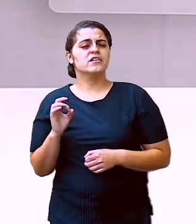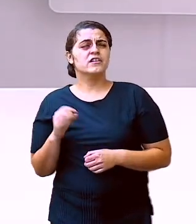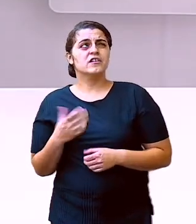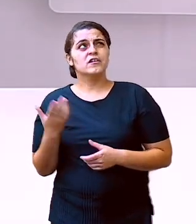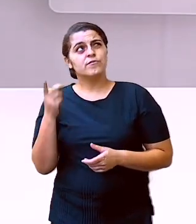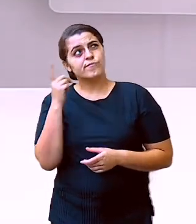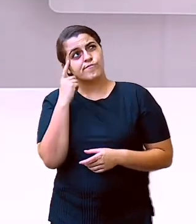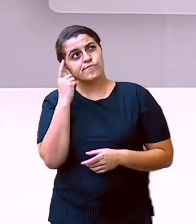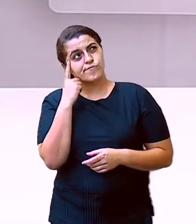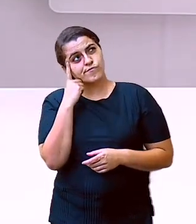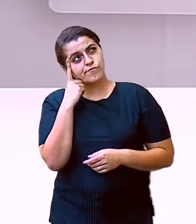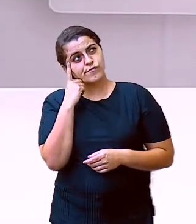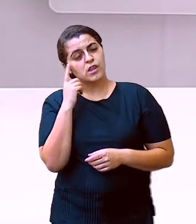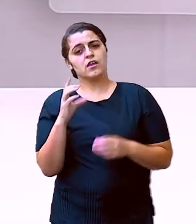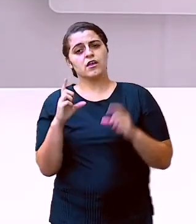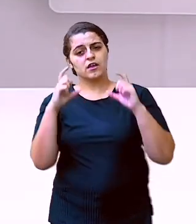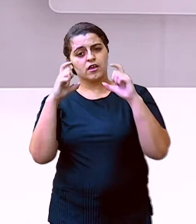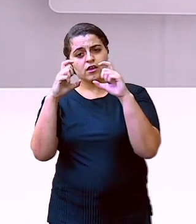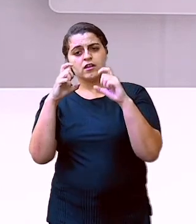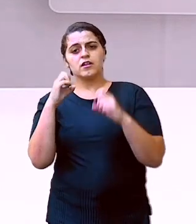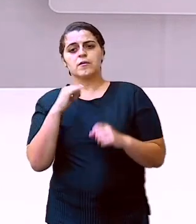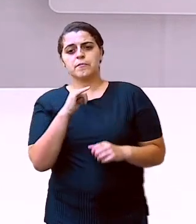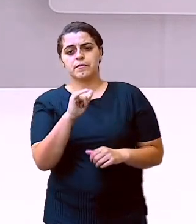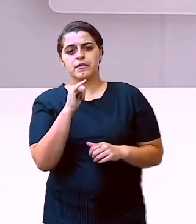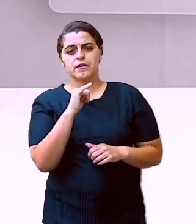Será que esse bilhete